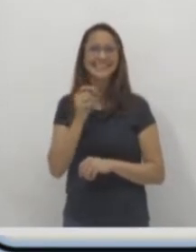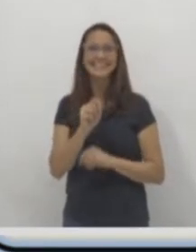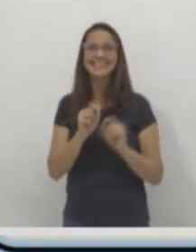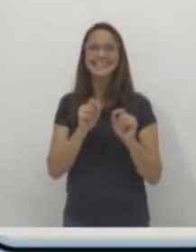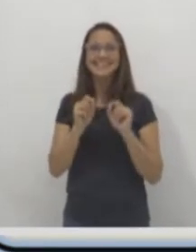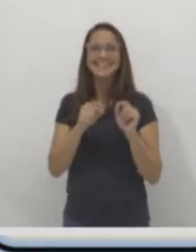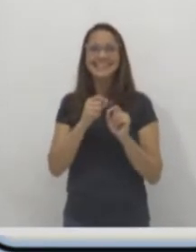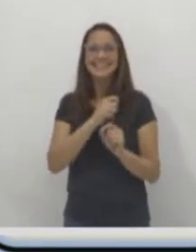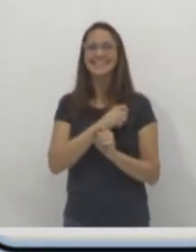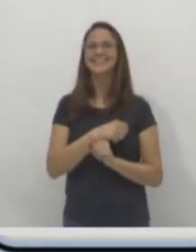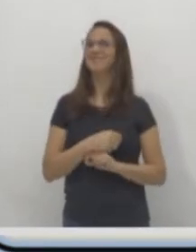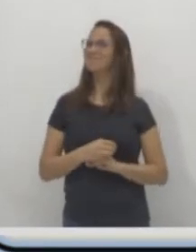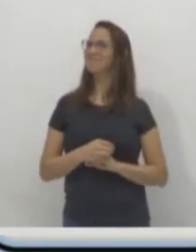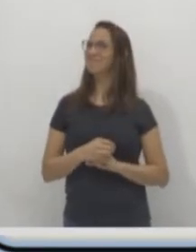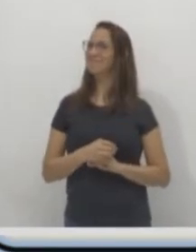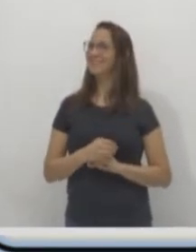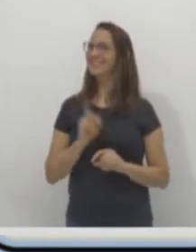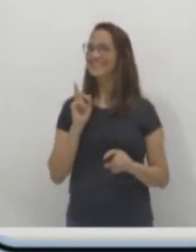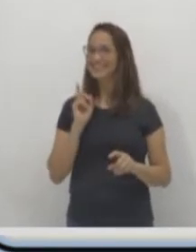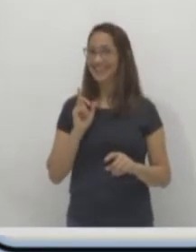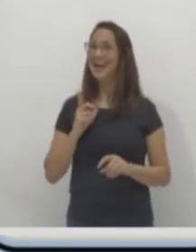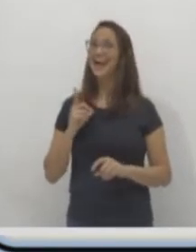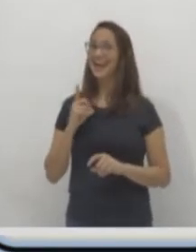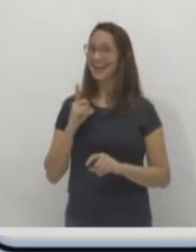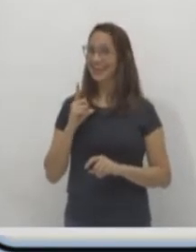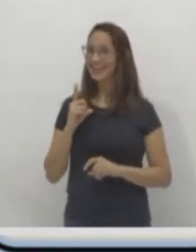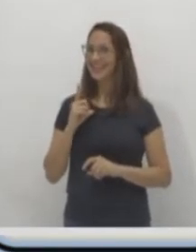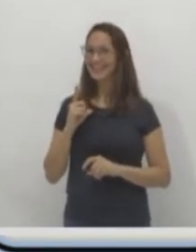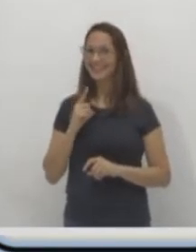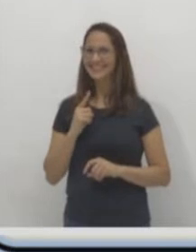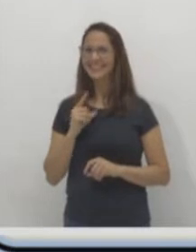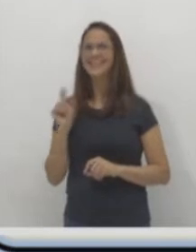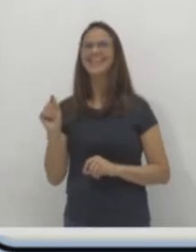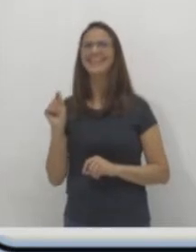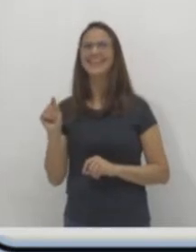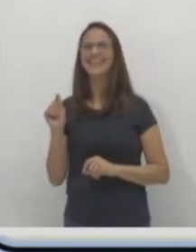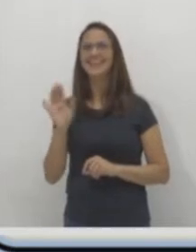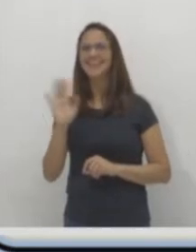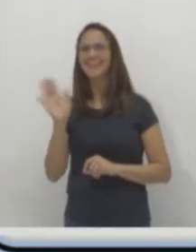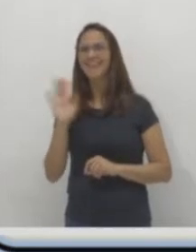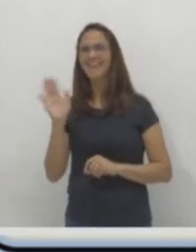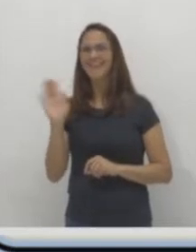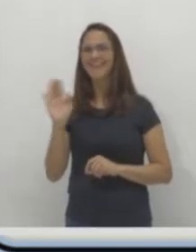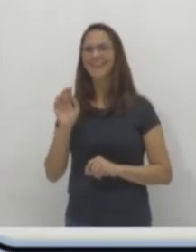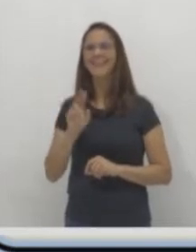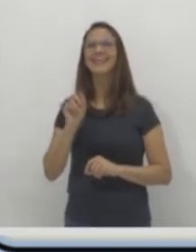Opa, já tem alguma pessoa aqui. Vamos lá, minha amiguinha. Quem está falando?